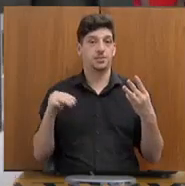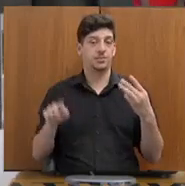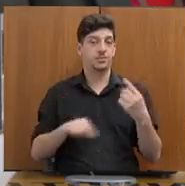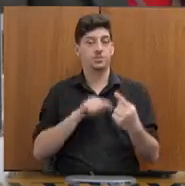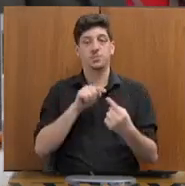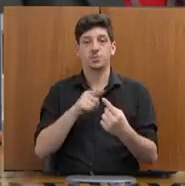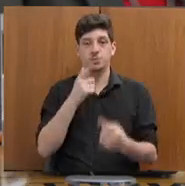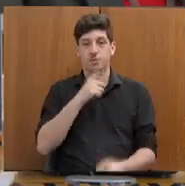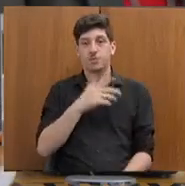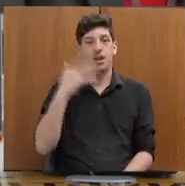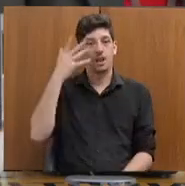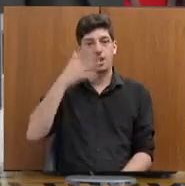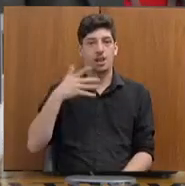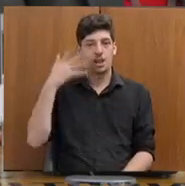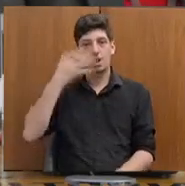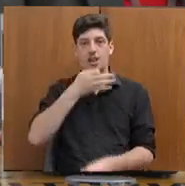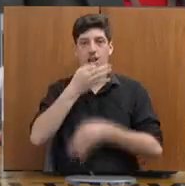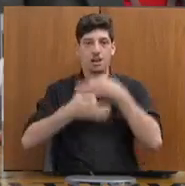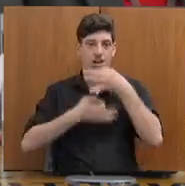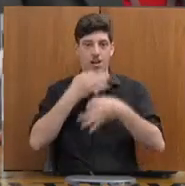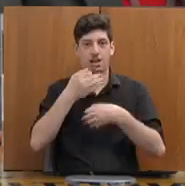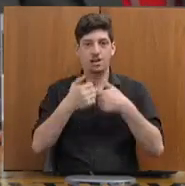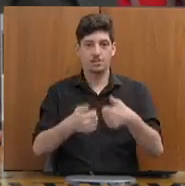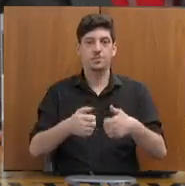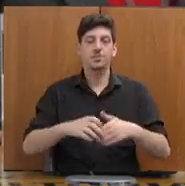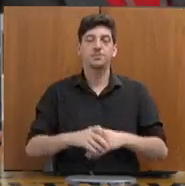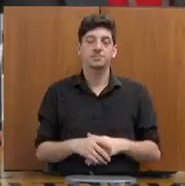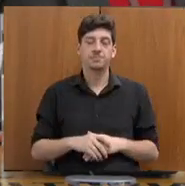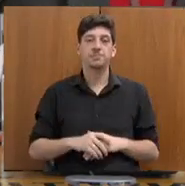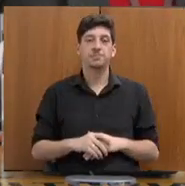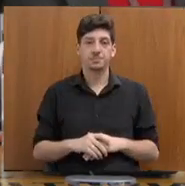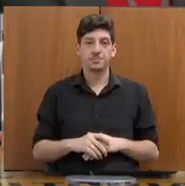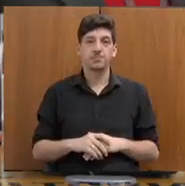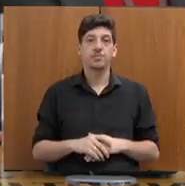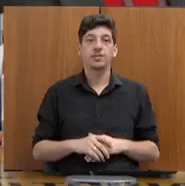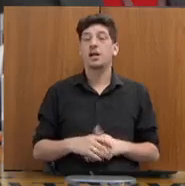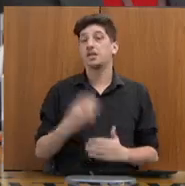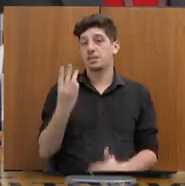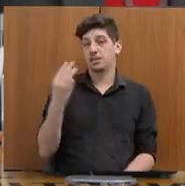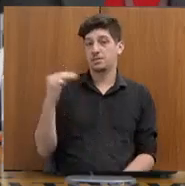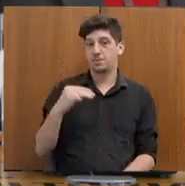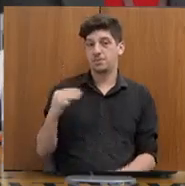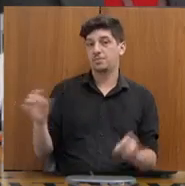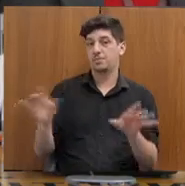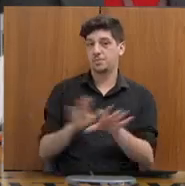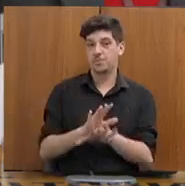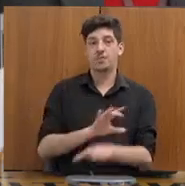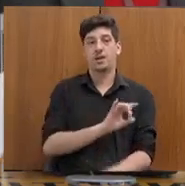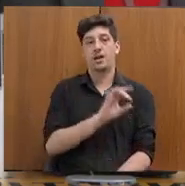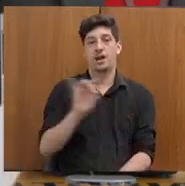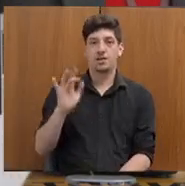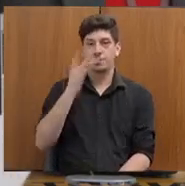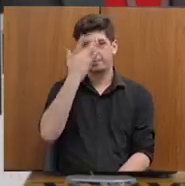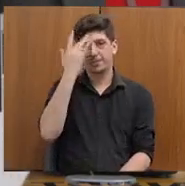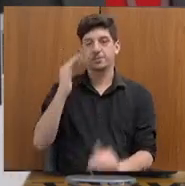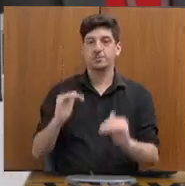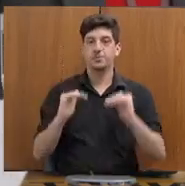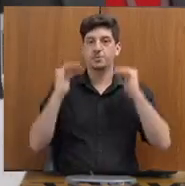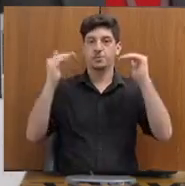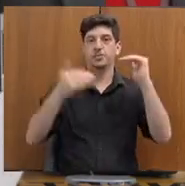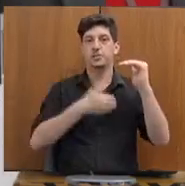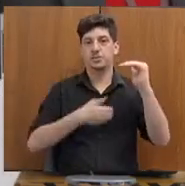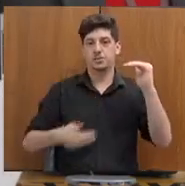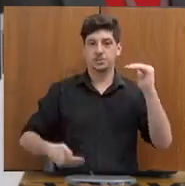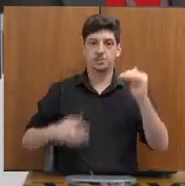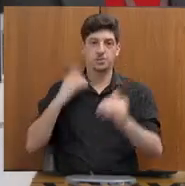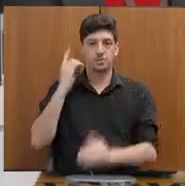suas interpelações. Após cada interpelação, a autoridade estadual disporá